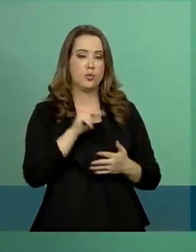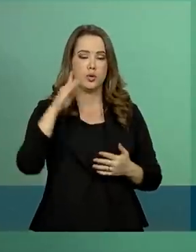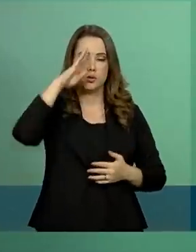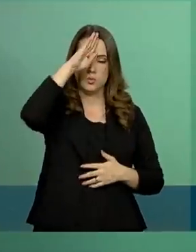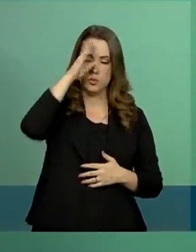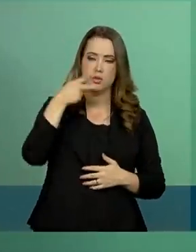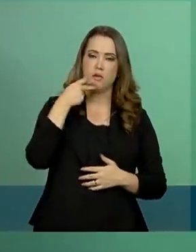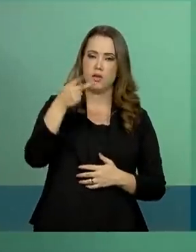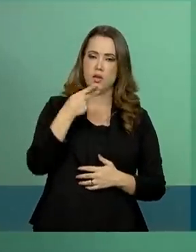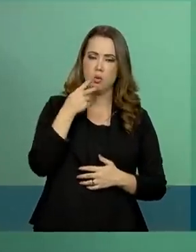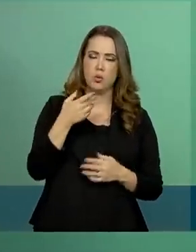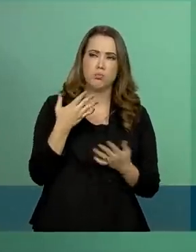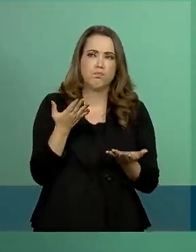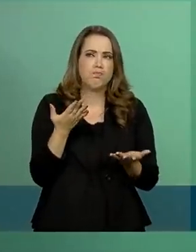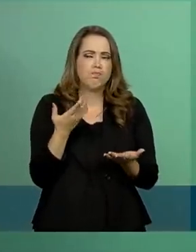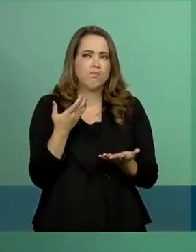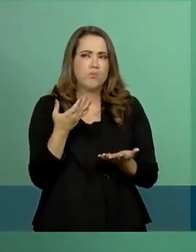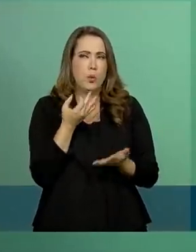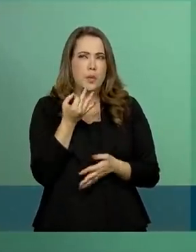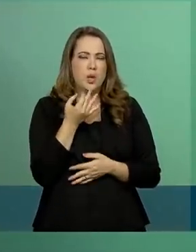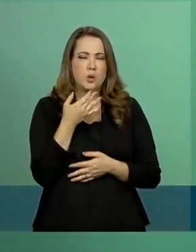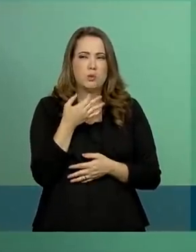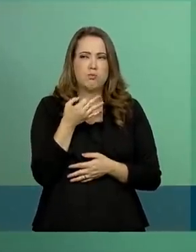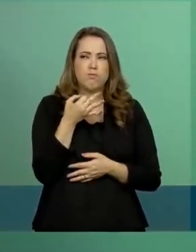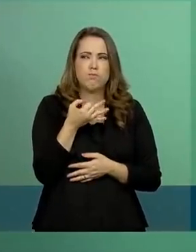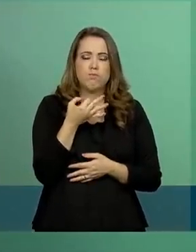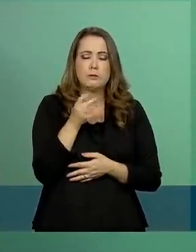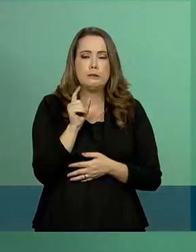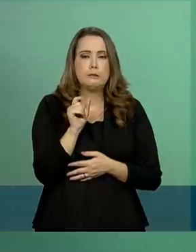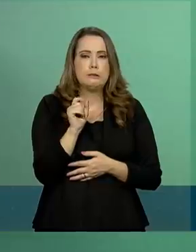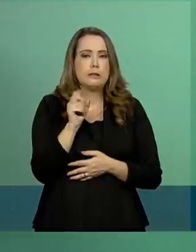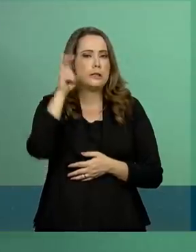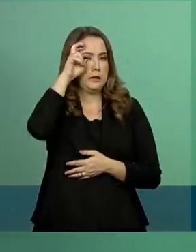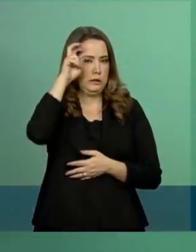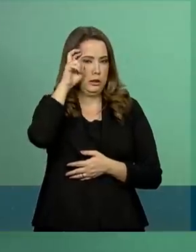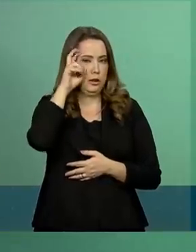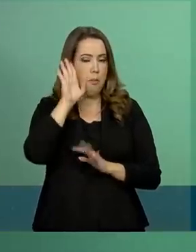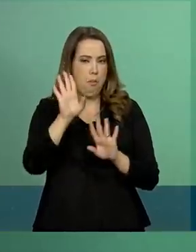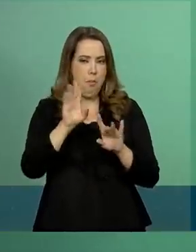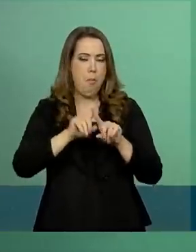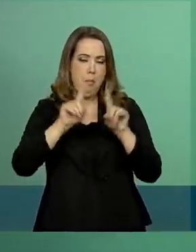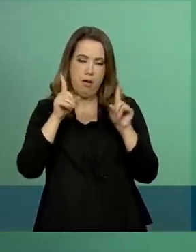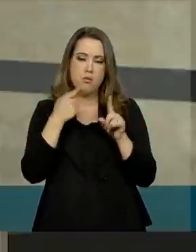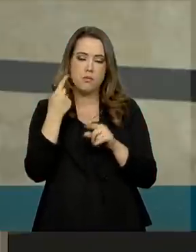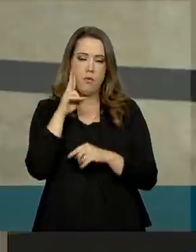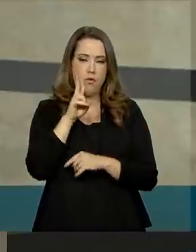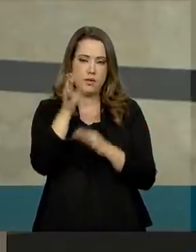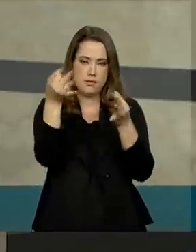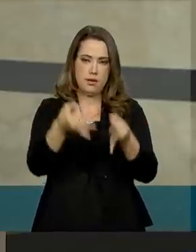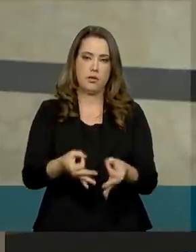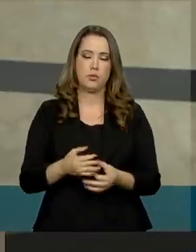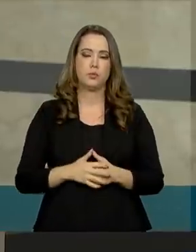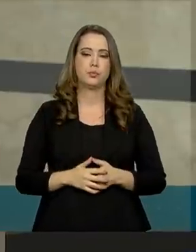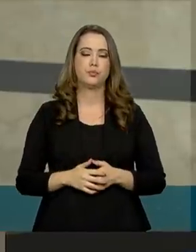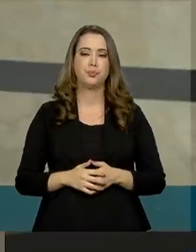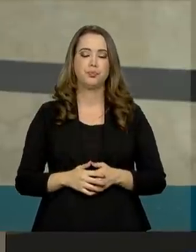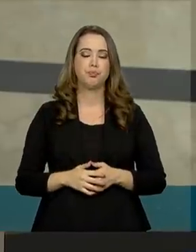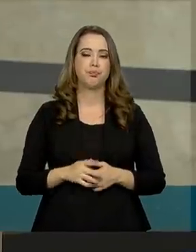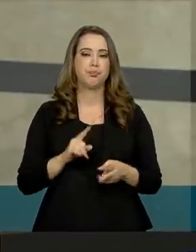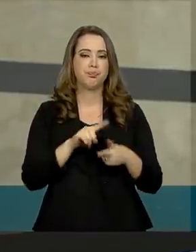impressão que será na quinta-feira, vou checar isso. Mas ele comentou isso, inclusive, durante a viagem. Ótimo. E duas